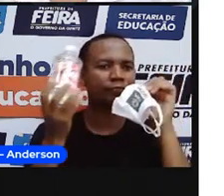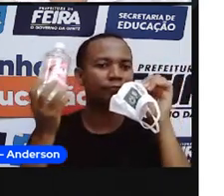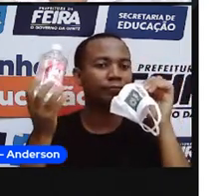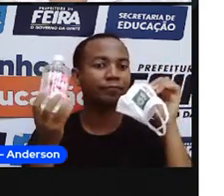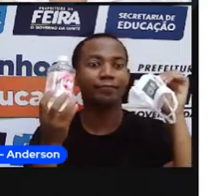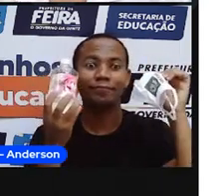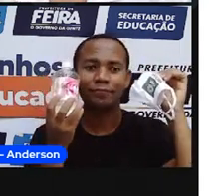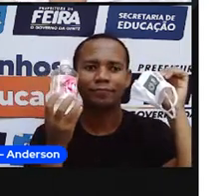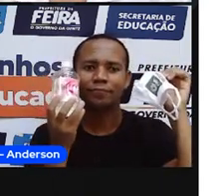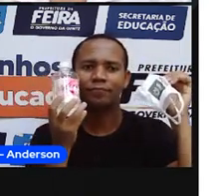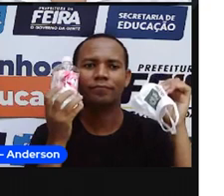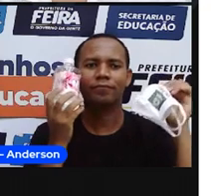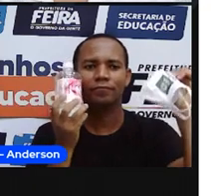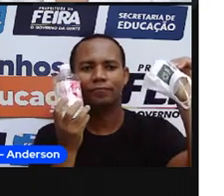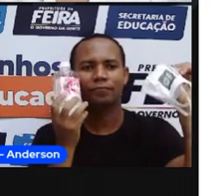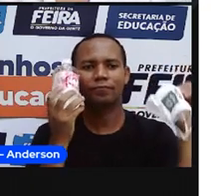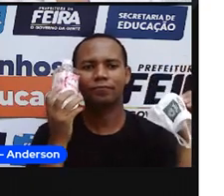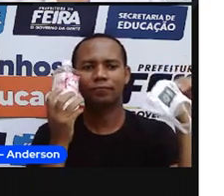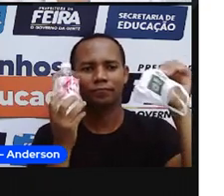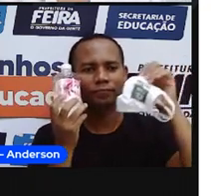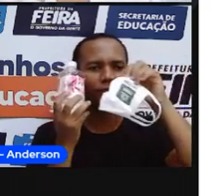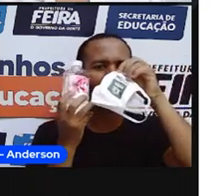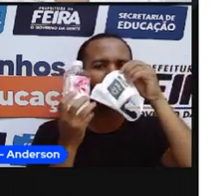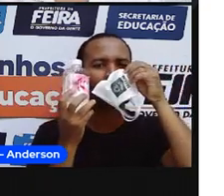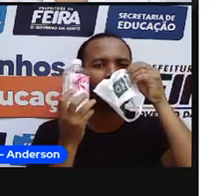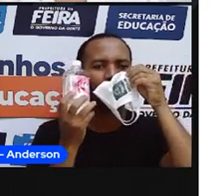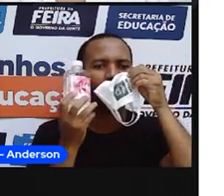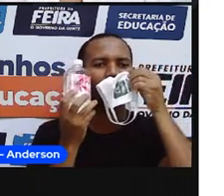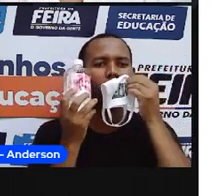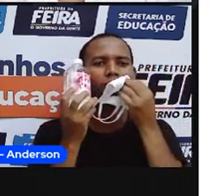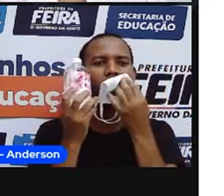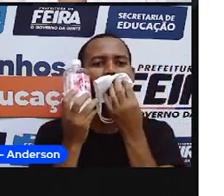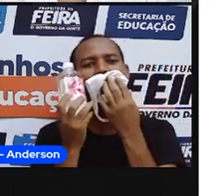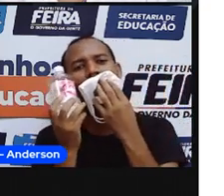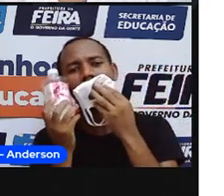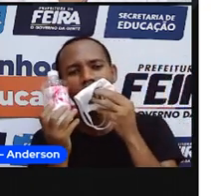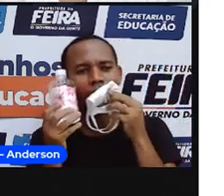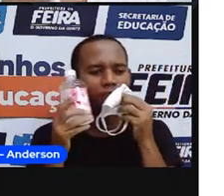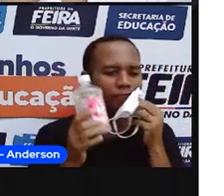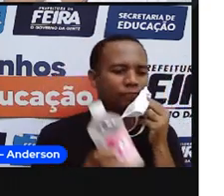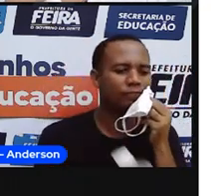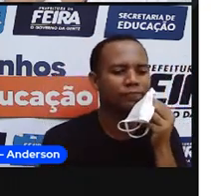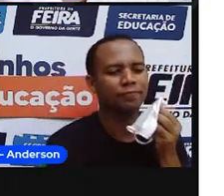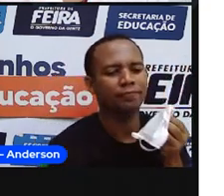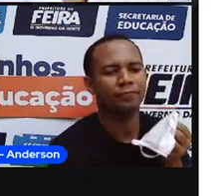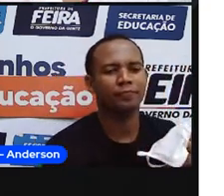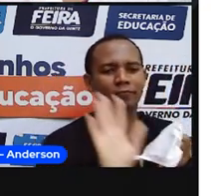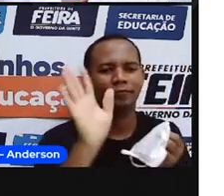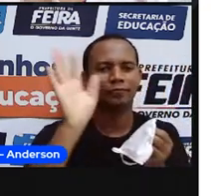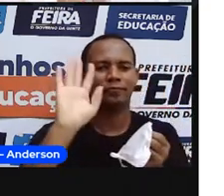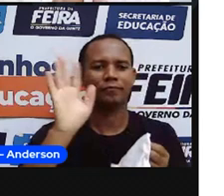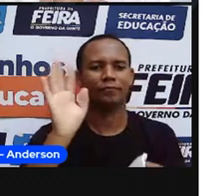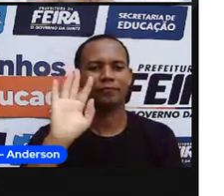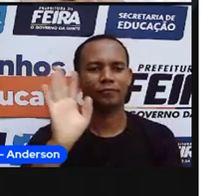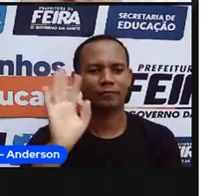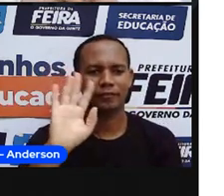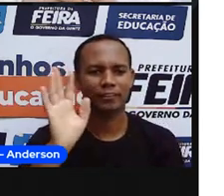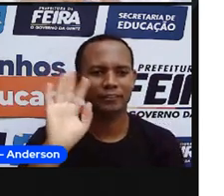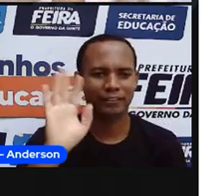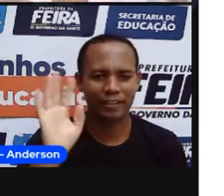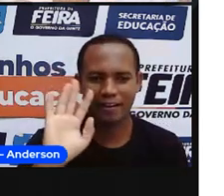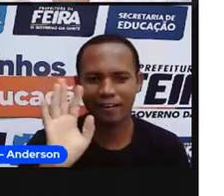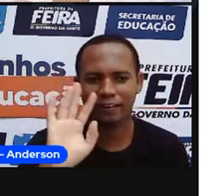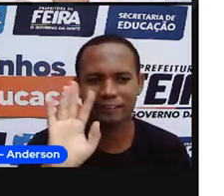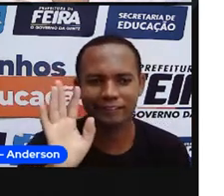máscara. Se protejam, tá? Fiquem bem guardadinhos em casa. Beijo da Pró Maria. Um